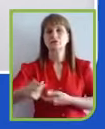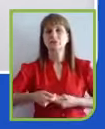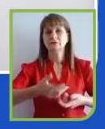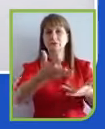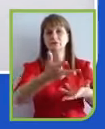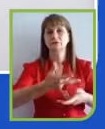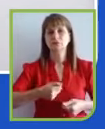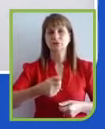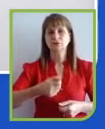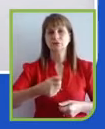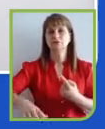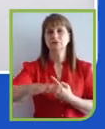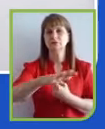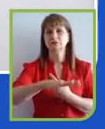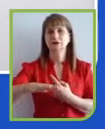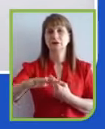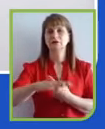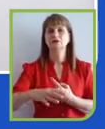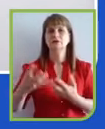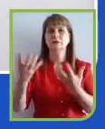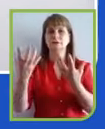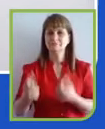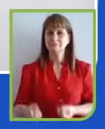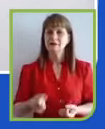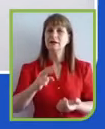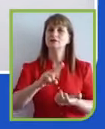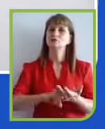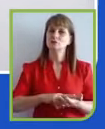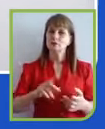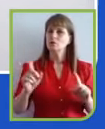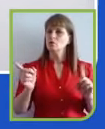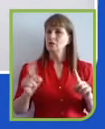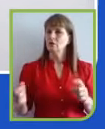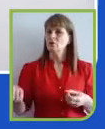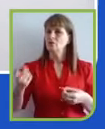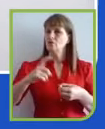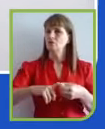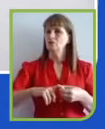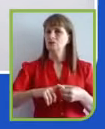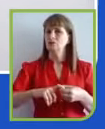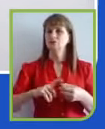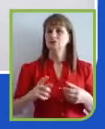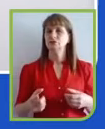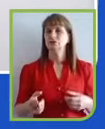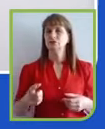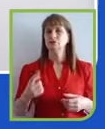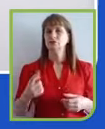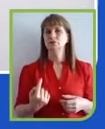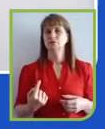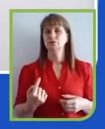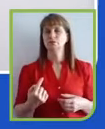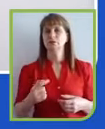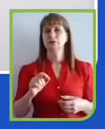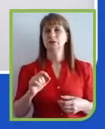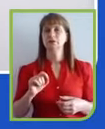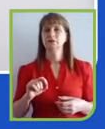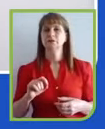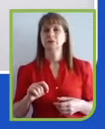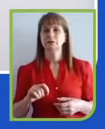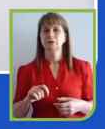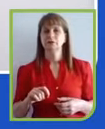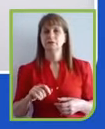-Covid aos mesmos preceitos que a gente tinha anteriormente. E um deles sempre se fala sobre